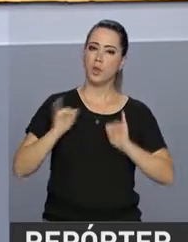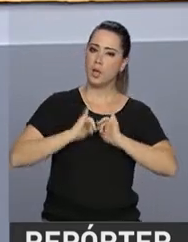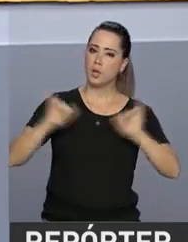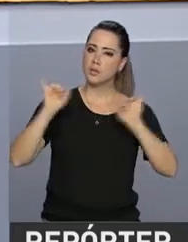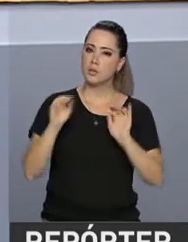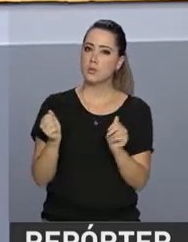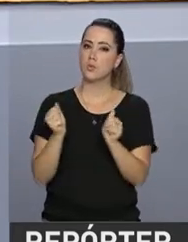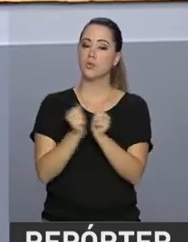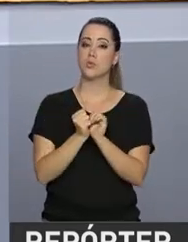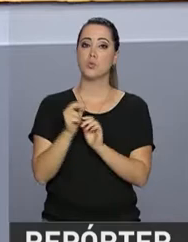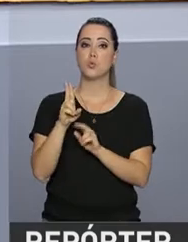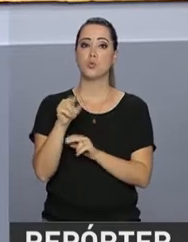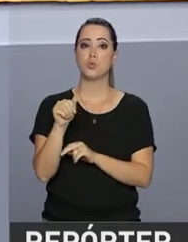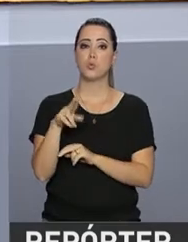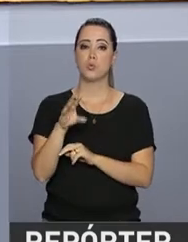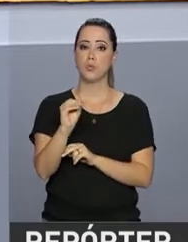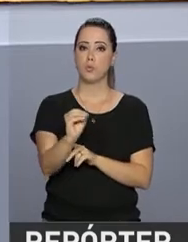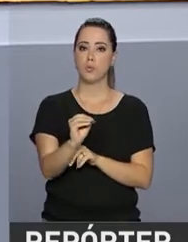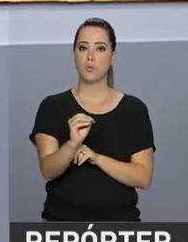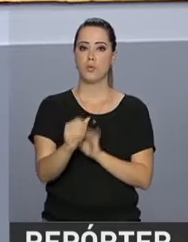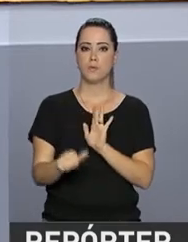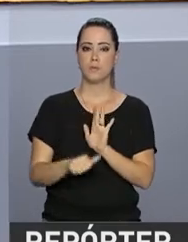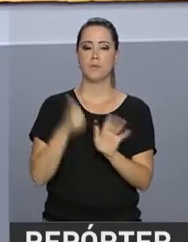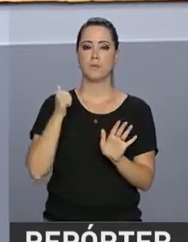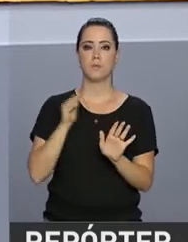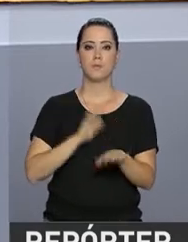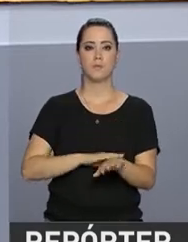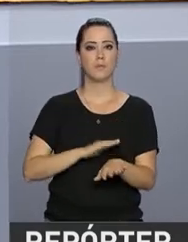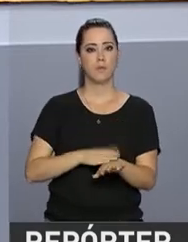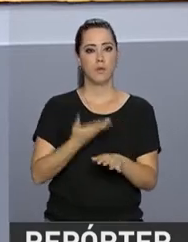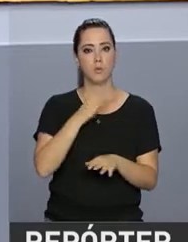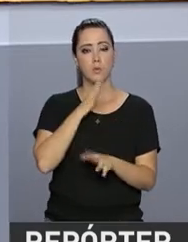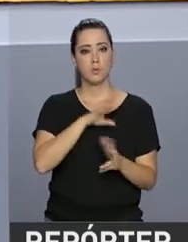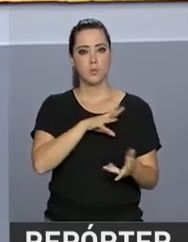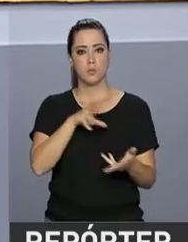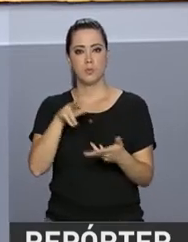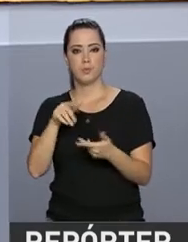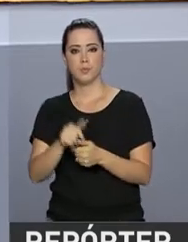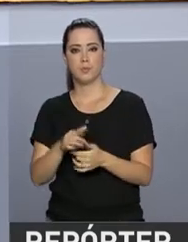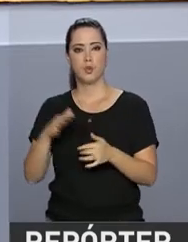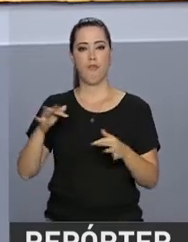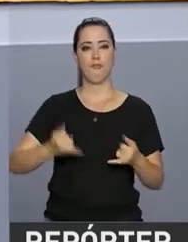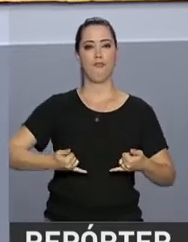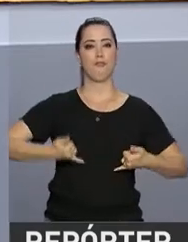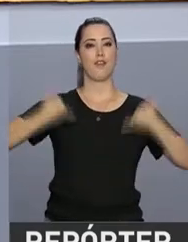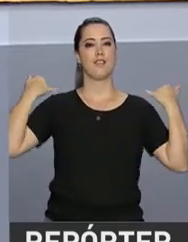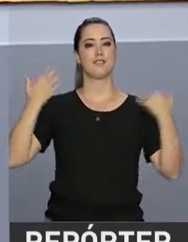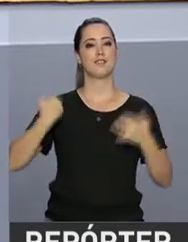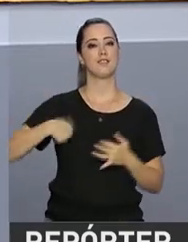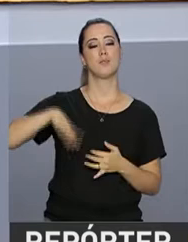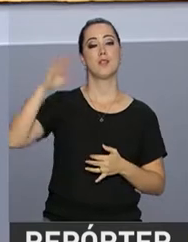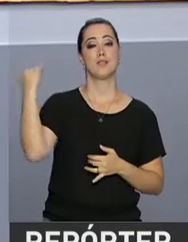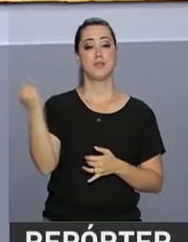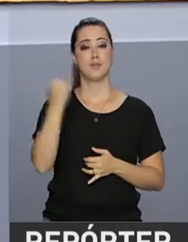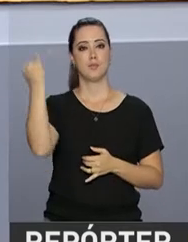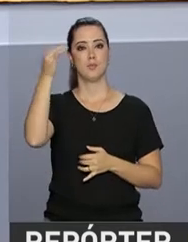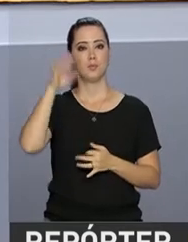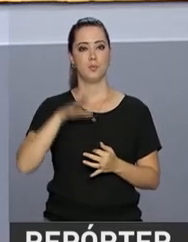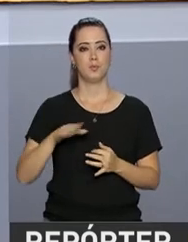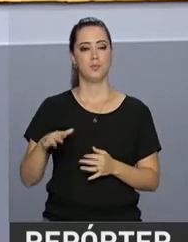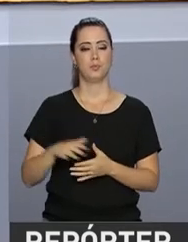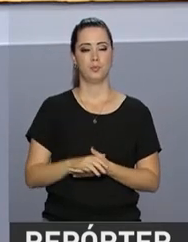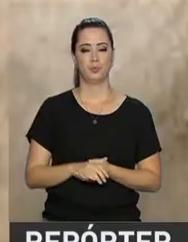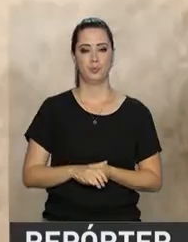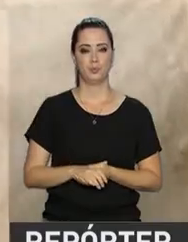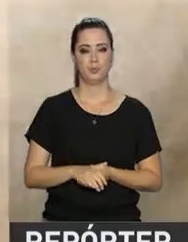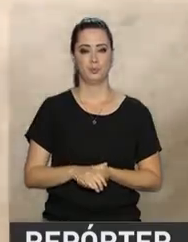junto à Unesco. Este é o primeiro passo para o reconhecimento internacional de uma das festas populares mais importantes do folclore brasileiro.